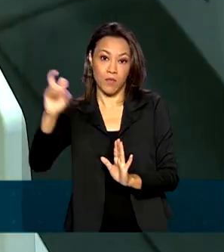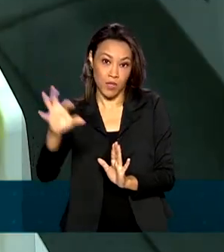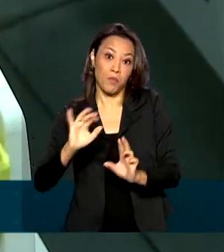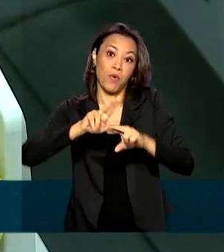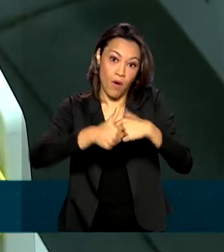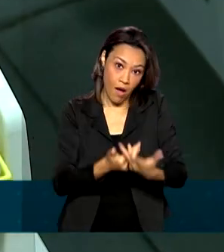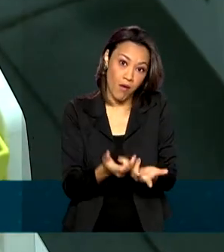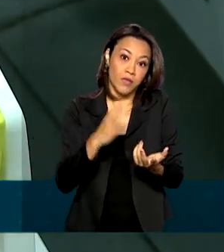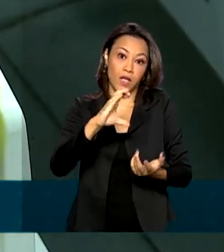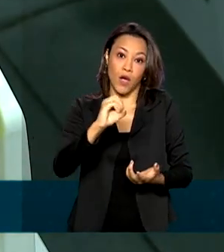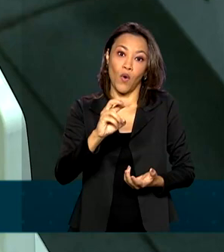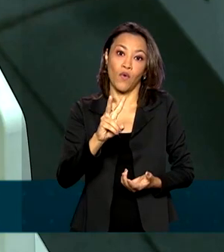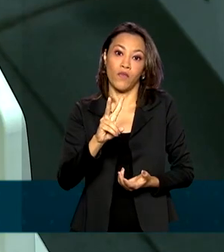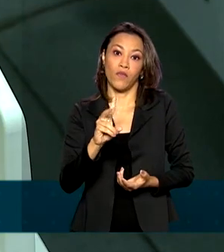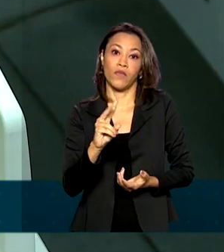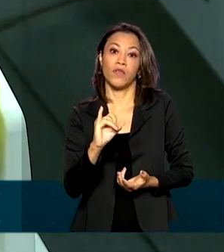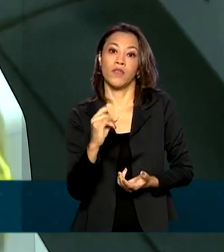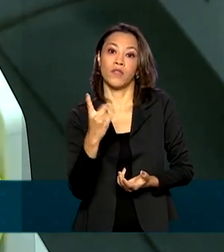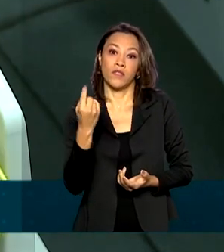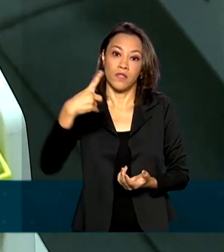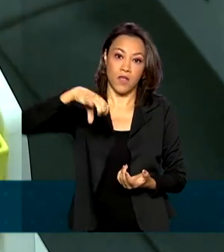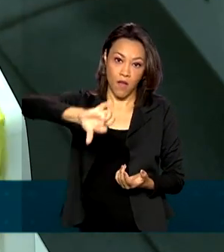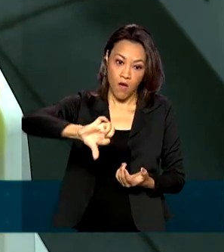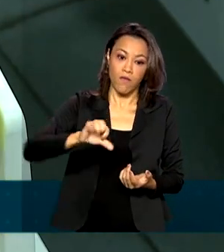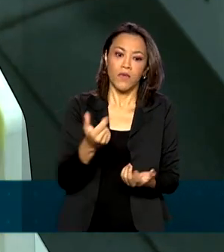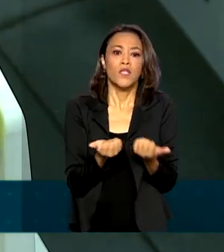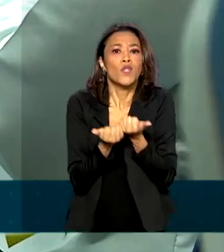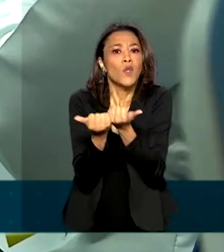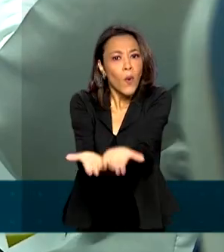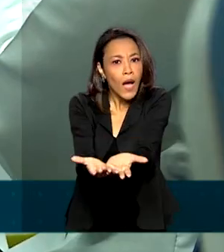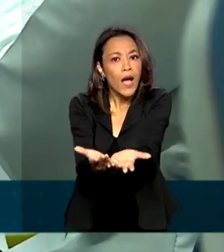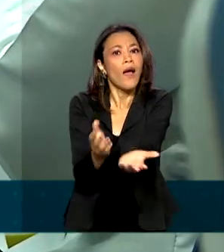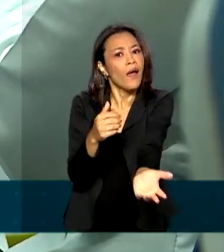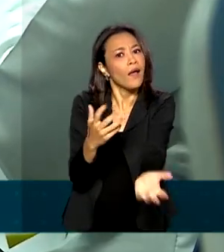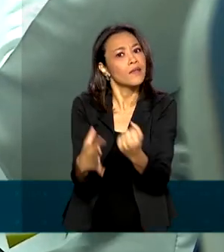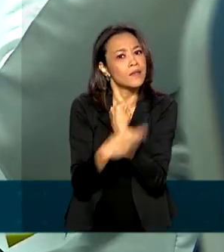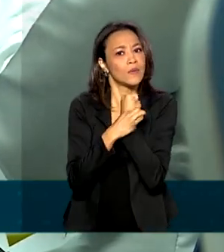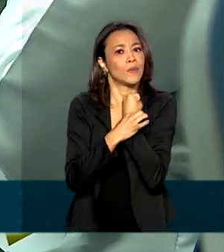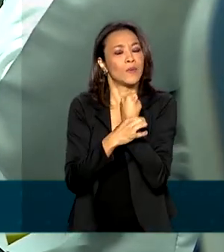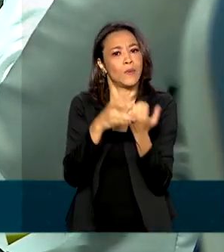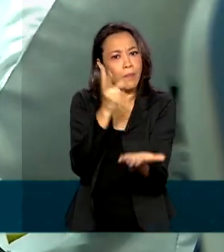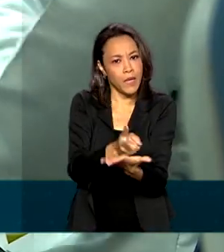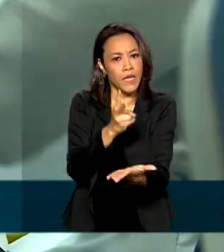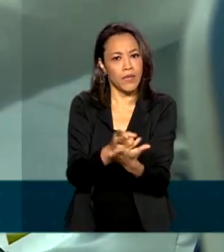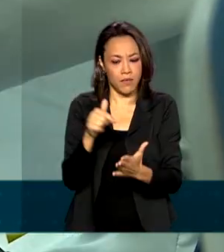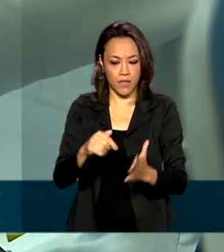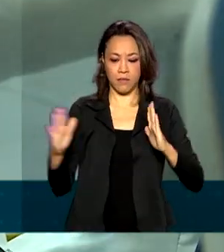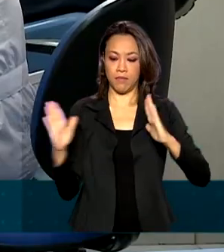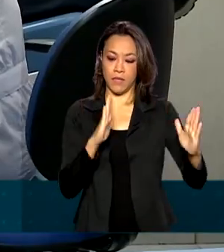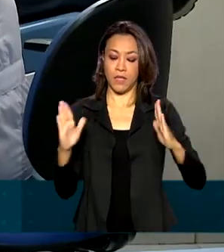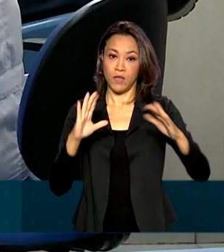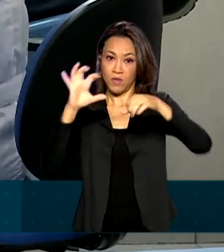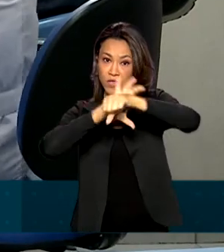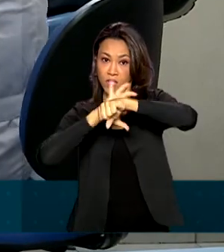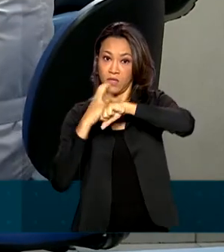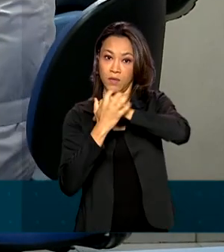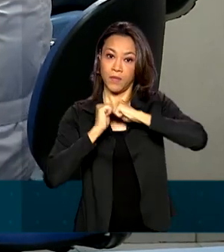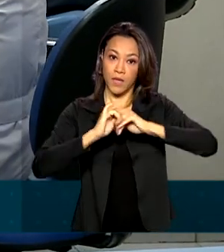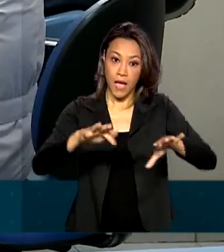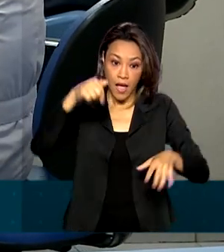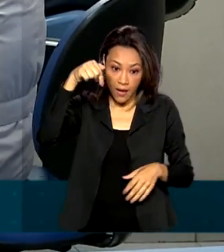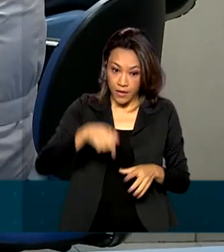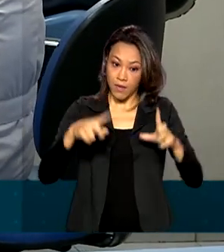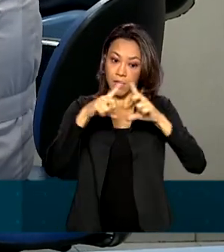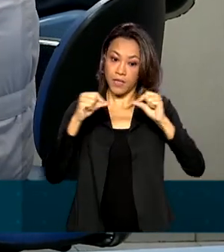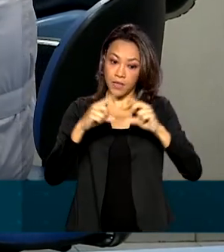Quem é da área reforça, doar sangue é seguro, mesmo em tempos de pandemia. Aqui no Distrito Federal, por exemplo, a doação pode ser